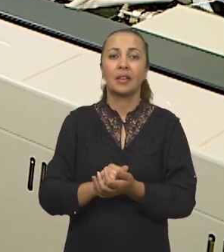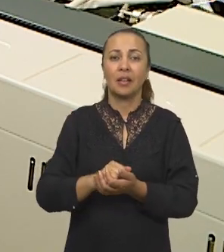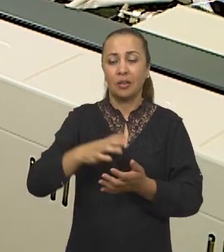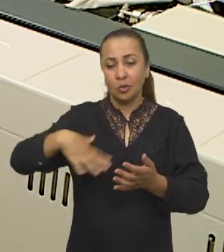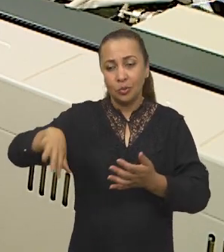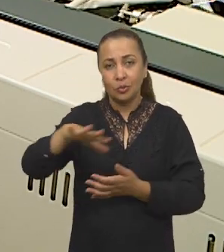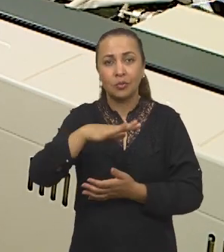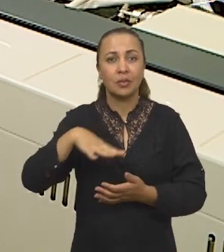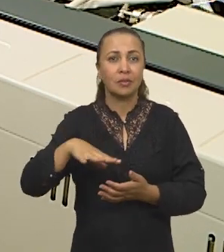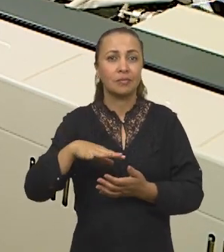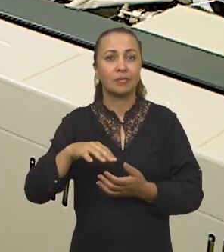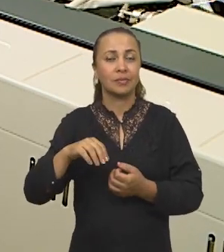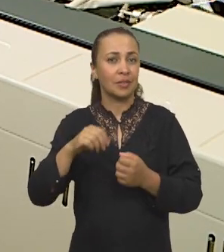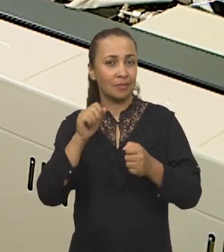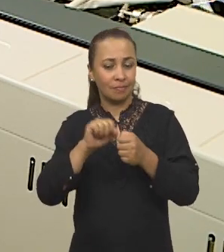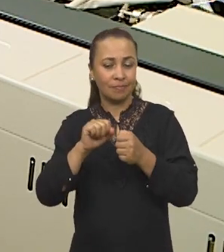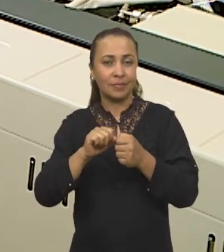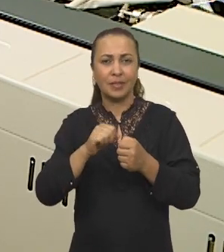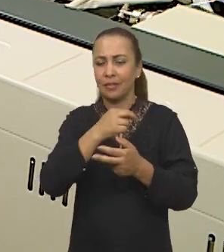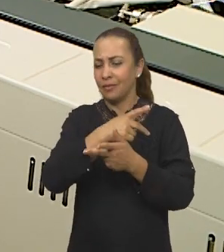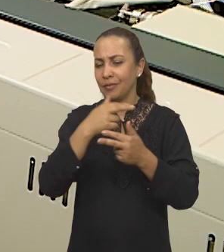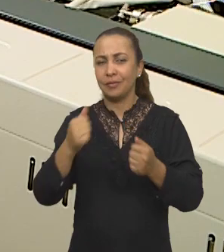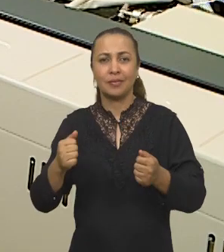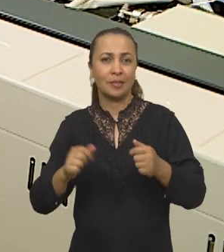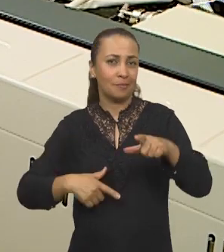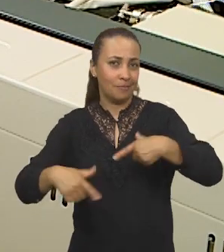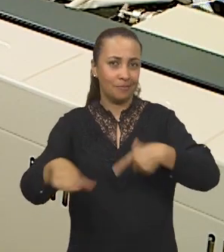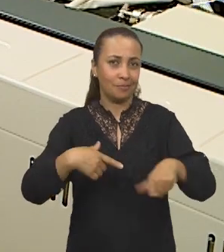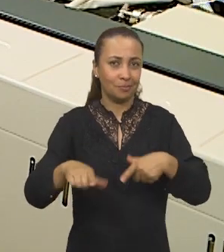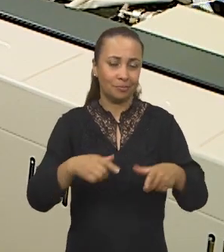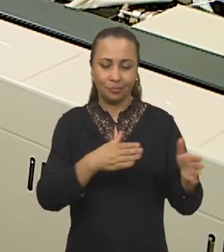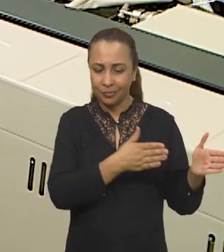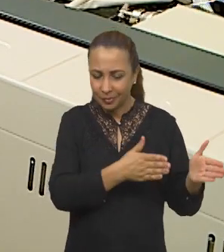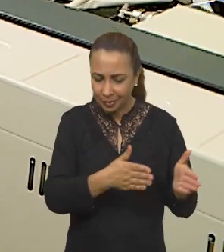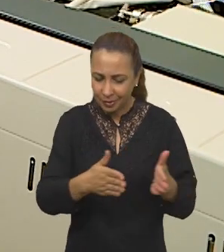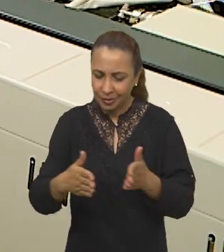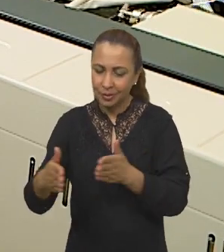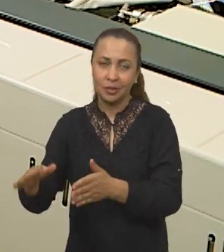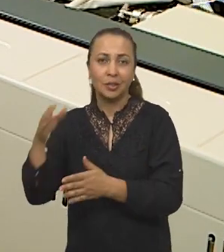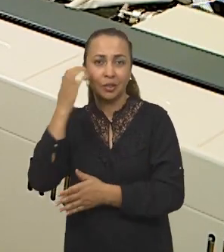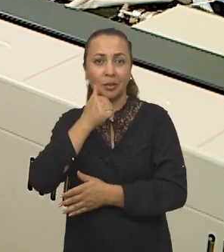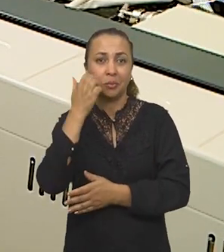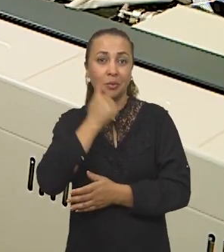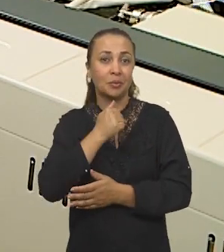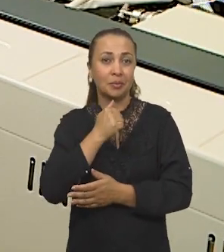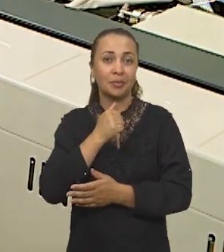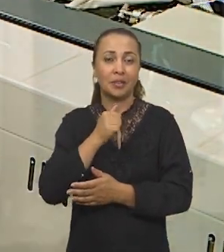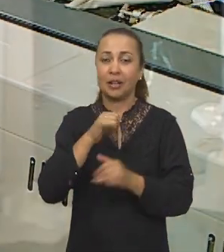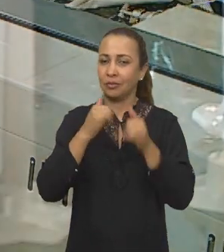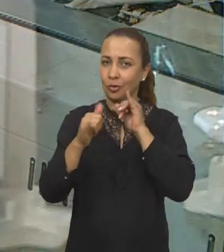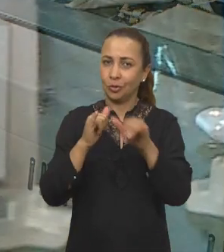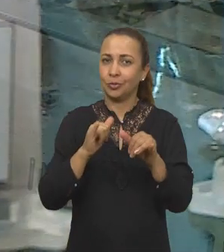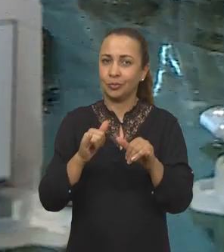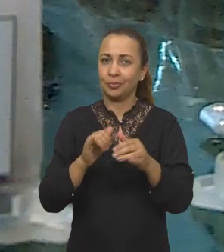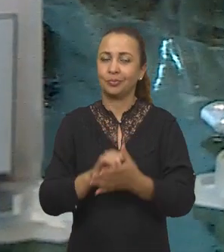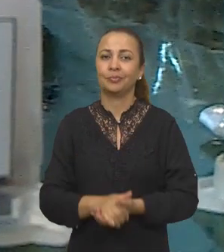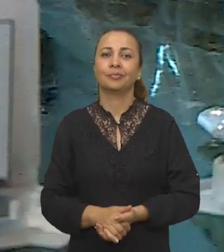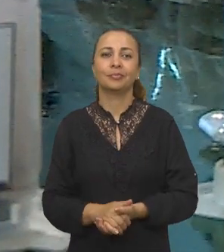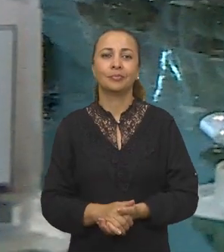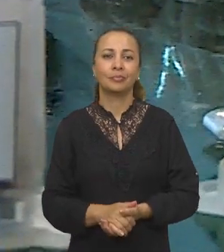recursos humanos nessa área, ela vai fomentar aí vários empregos nessa linha, né? De aproveitamento energético de biomassa.